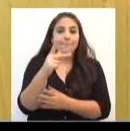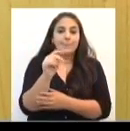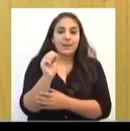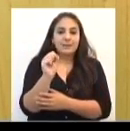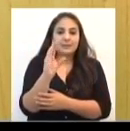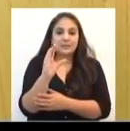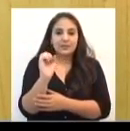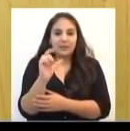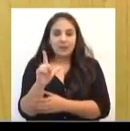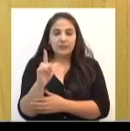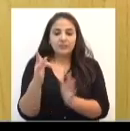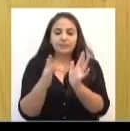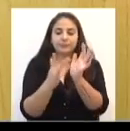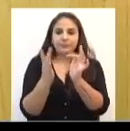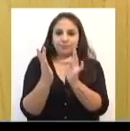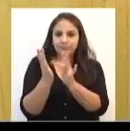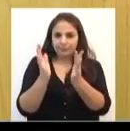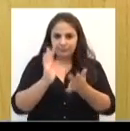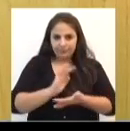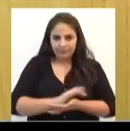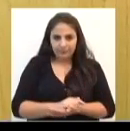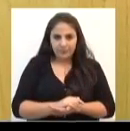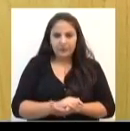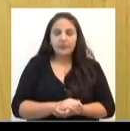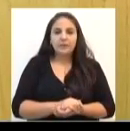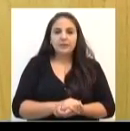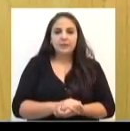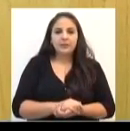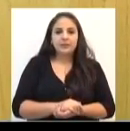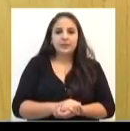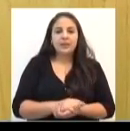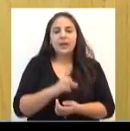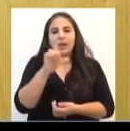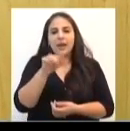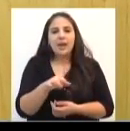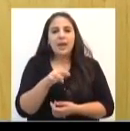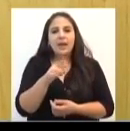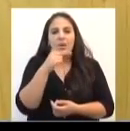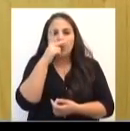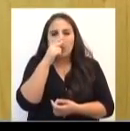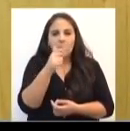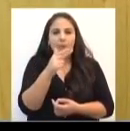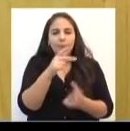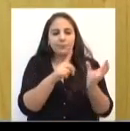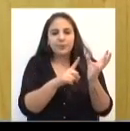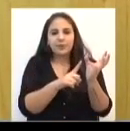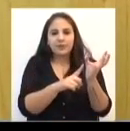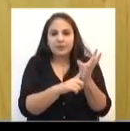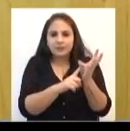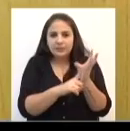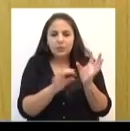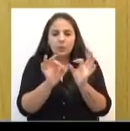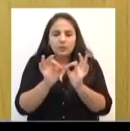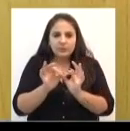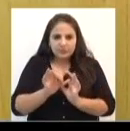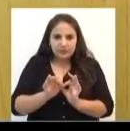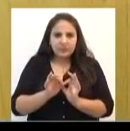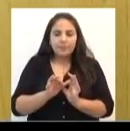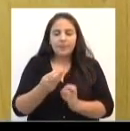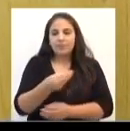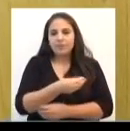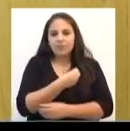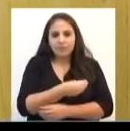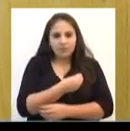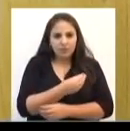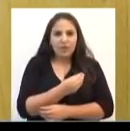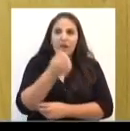Jesus Cristo. O mistério pascal que é o tríduo preparatório para viver